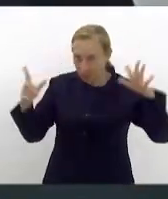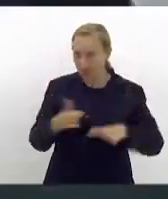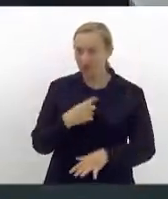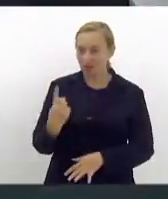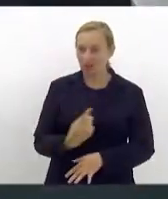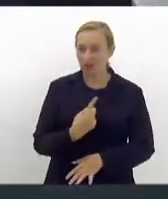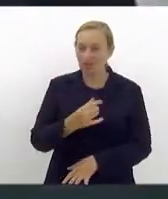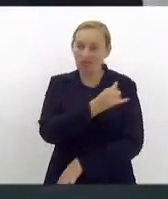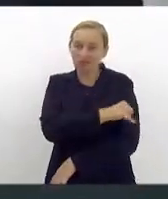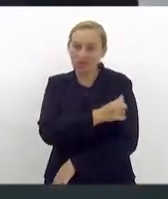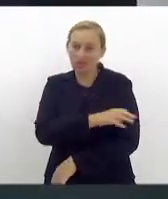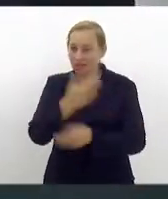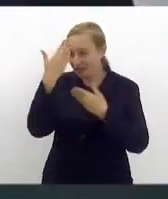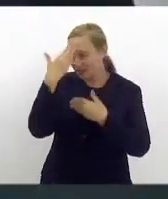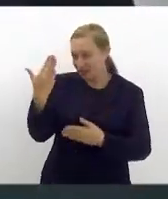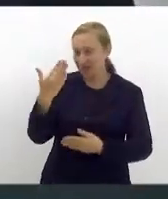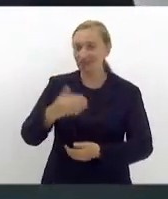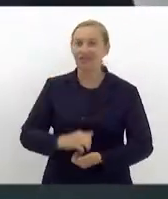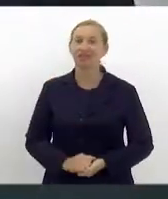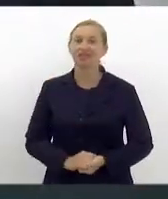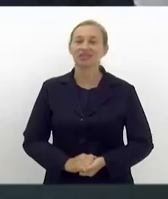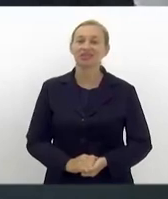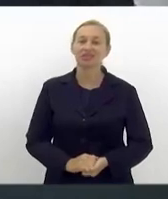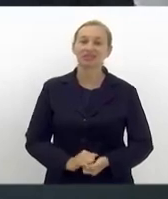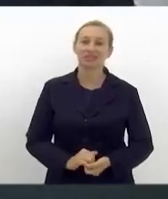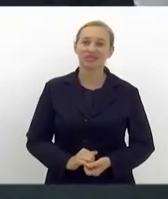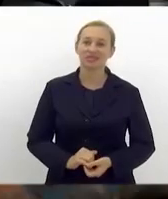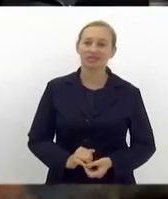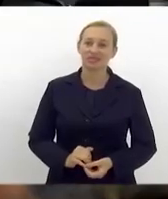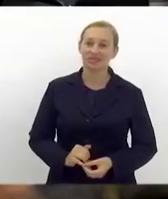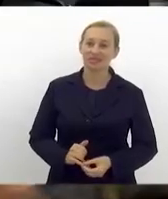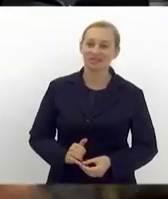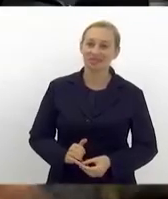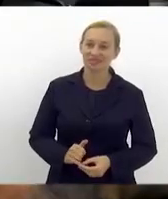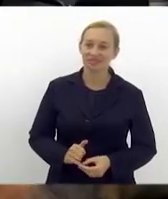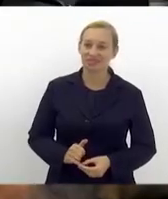Autismo Rio de Janeiro te agradece. Gabi, dá a volta aqui para tirar uma foto que olha o deputado.